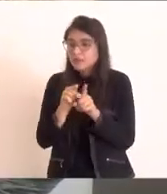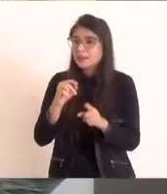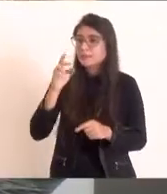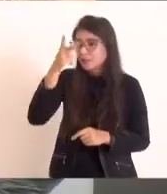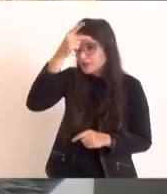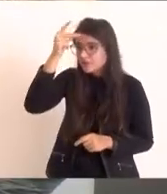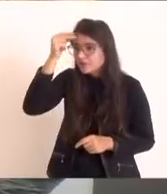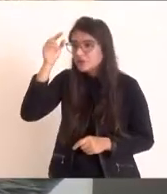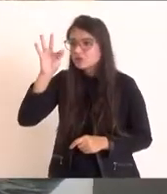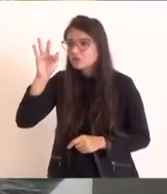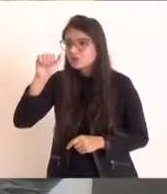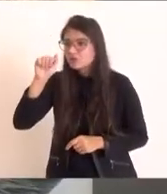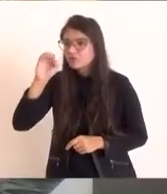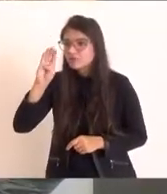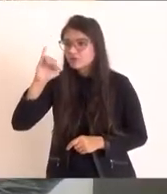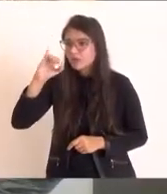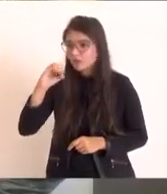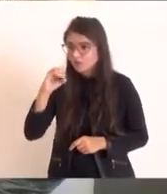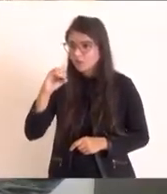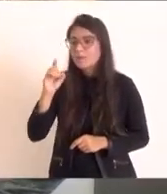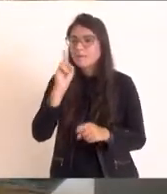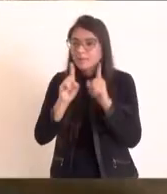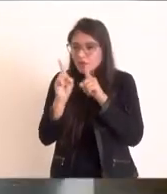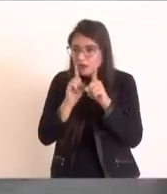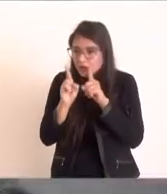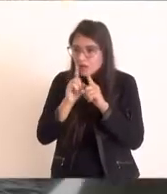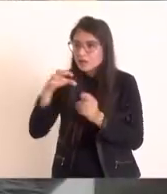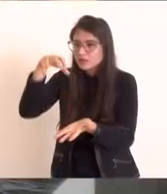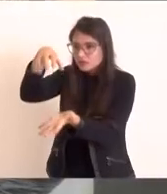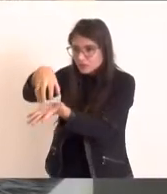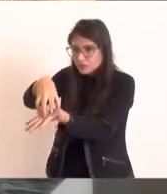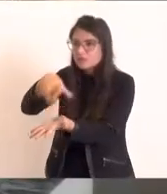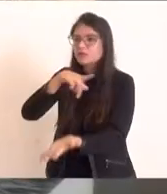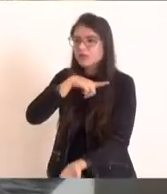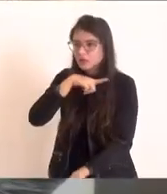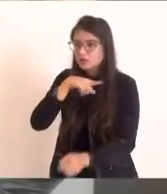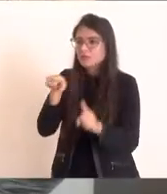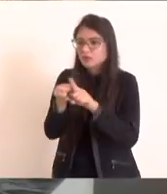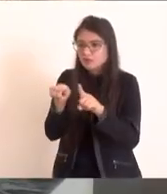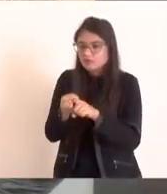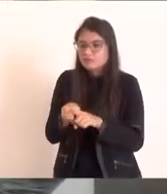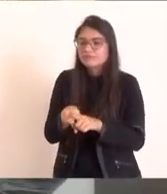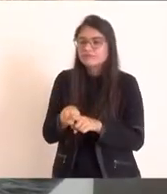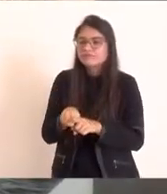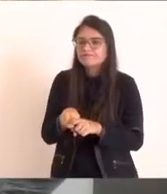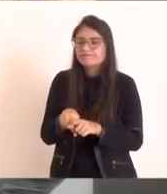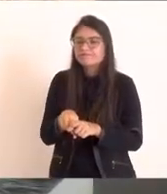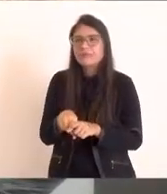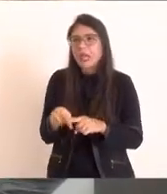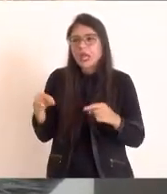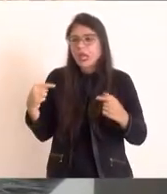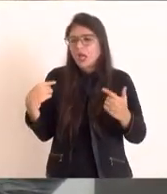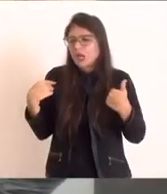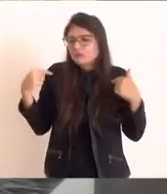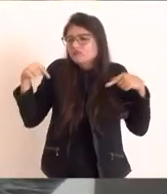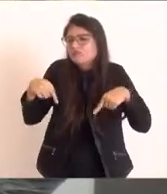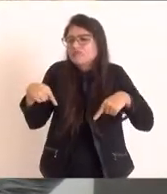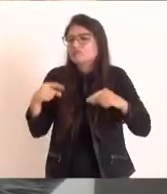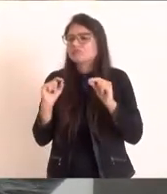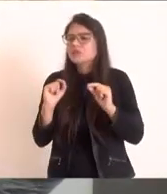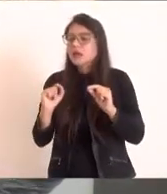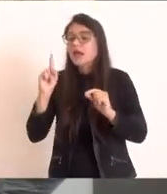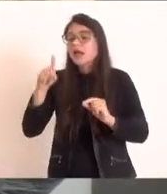totalmente construído pela Prefeitura de Maricá. E o que traz aqui a gente é a questão do